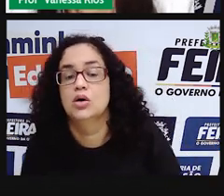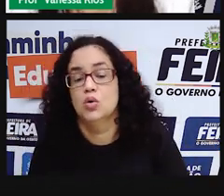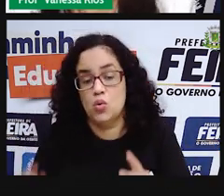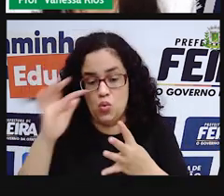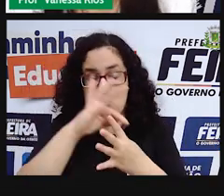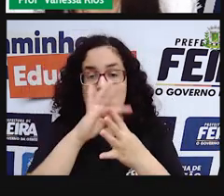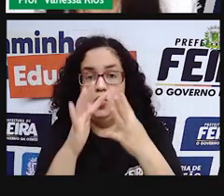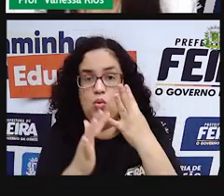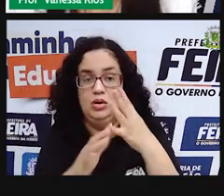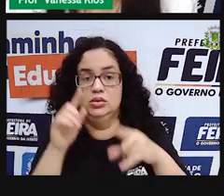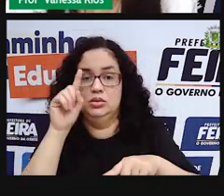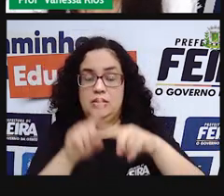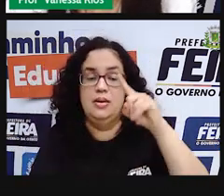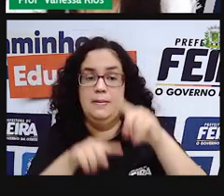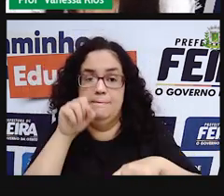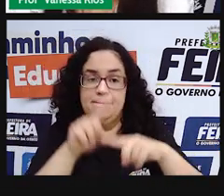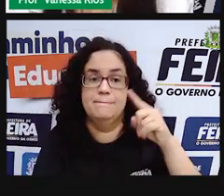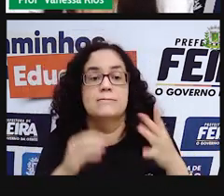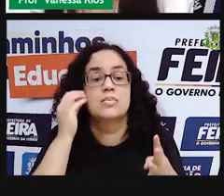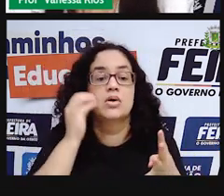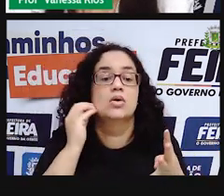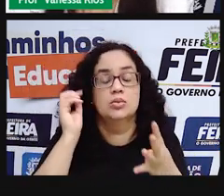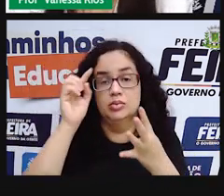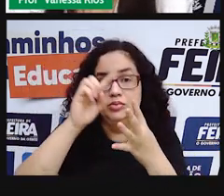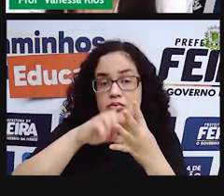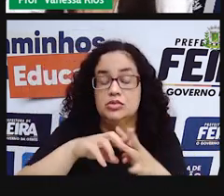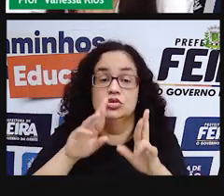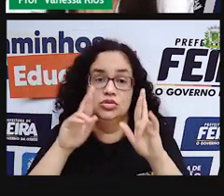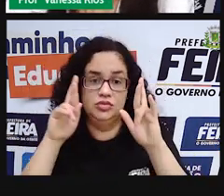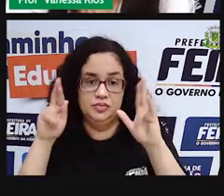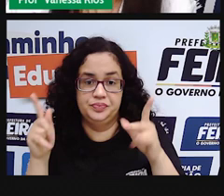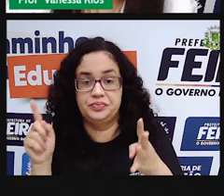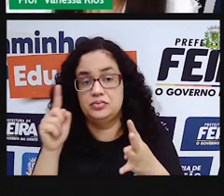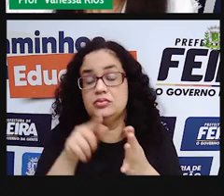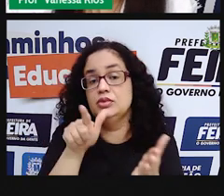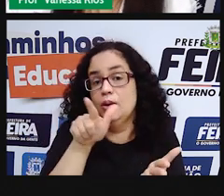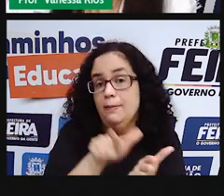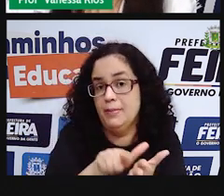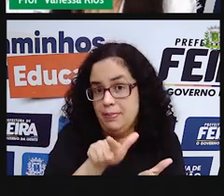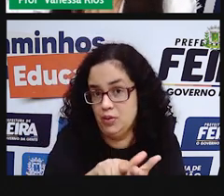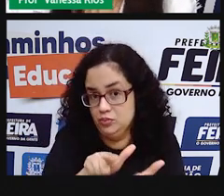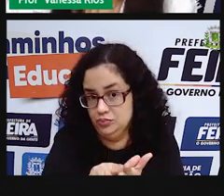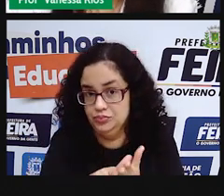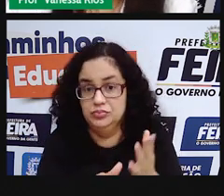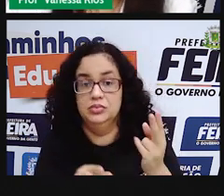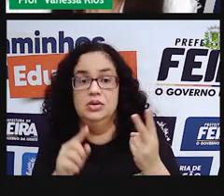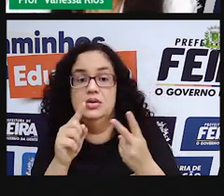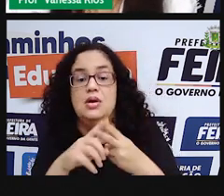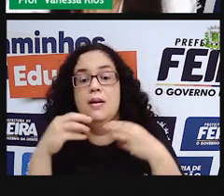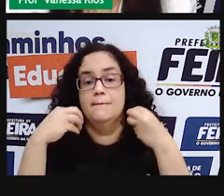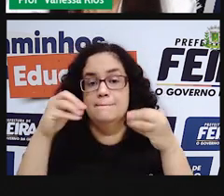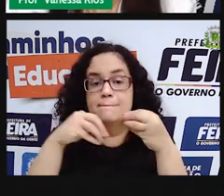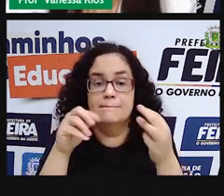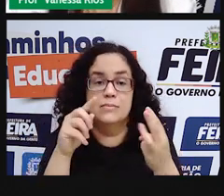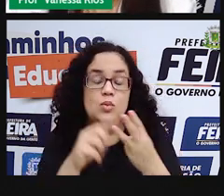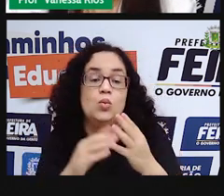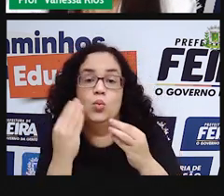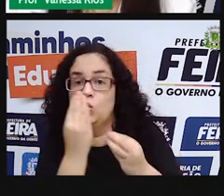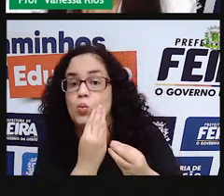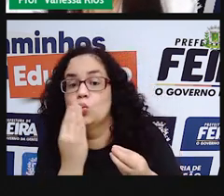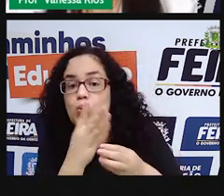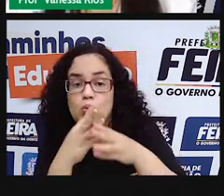materiais, quatro amostras de materiais diferentes. O papel alumínio, o plástico, um